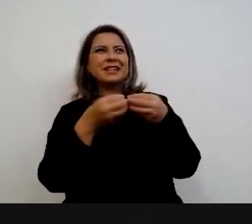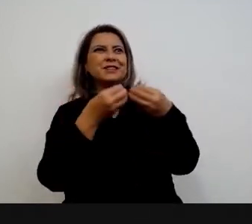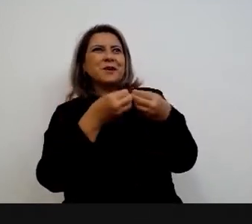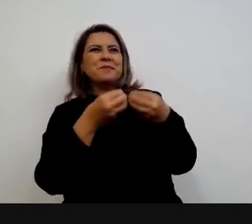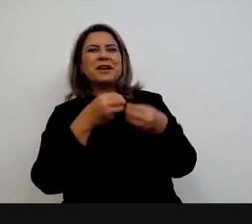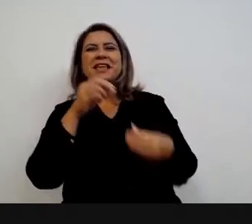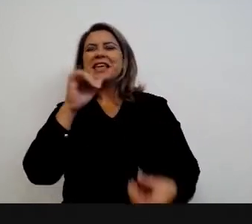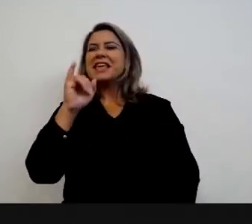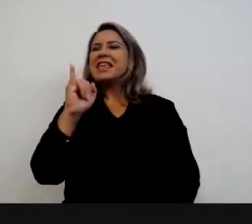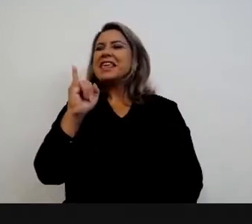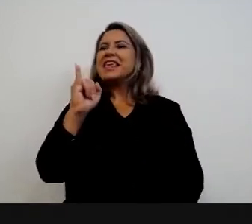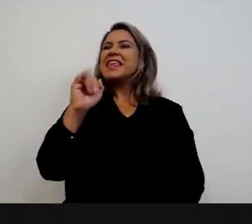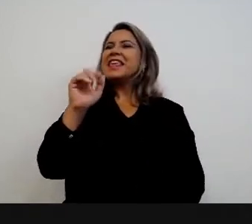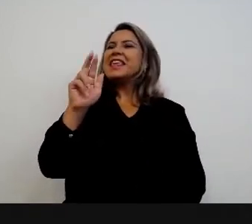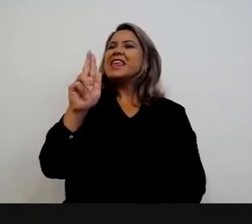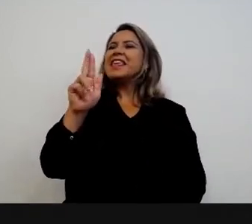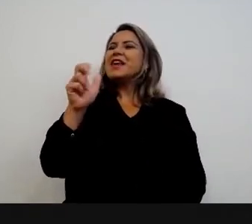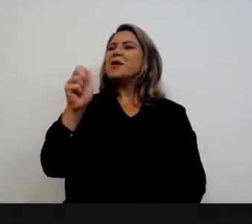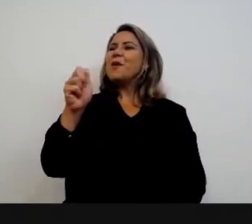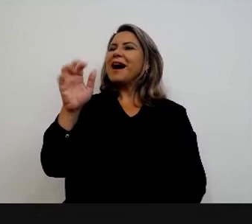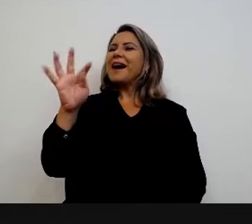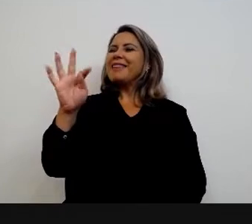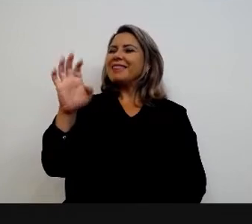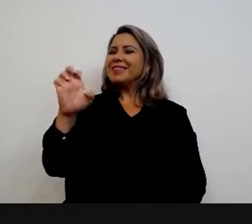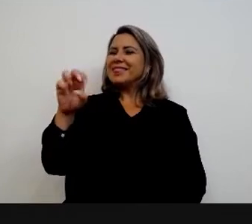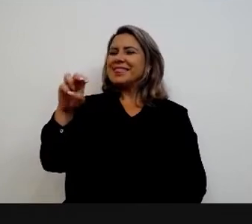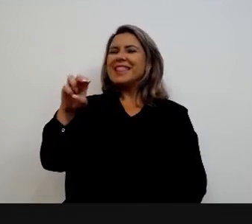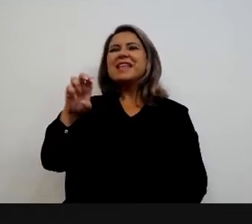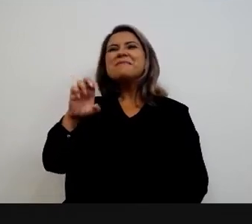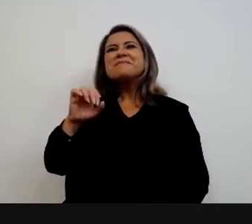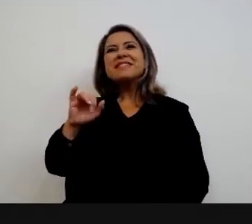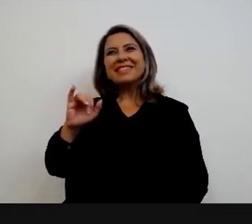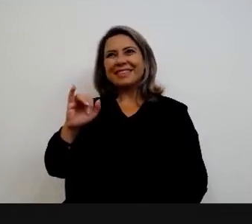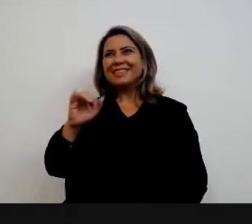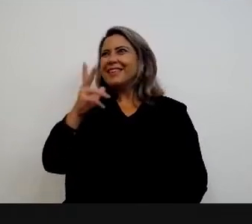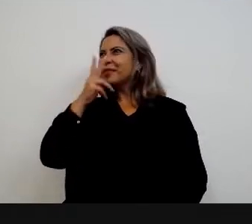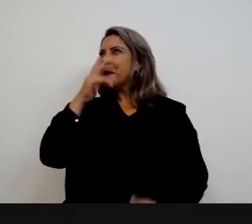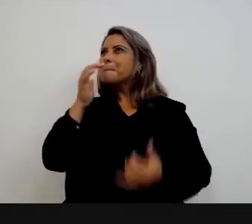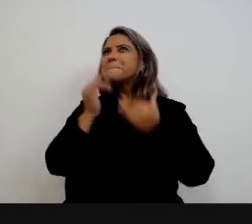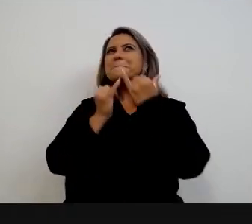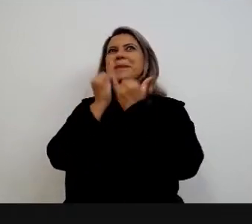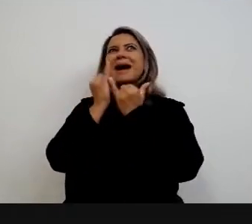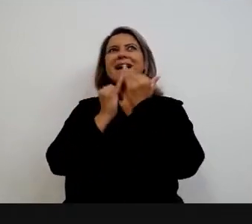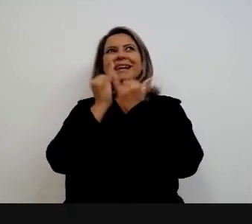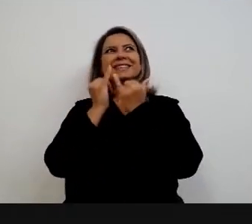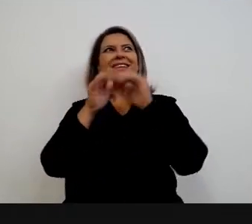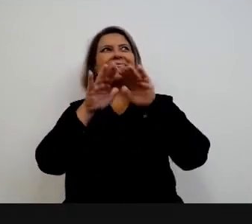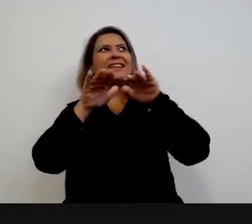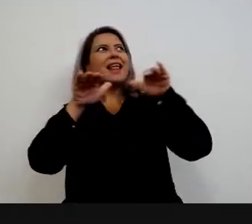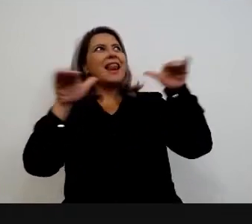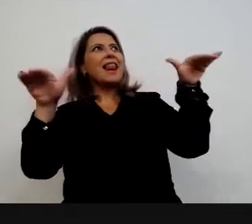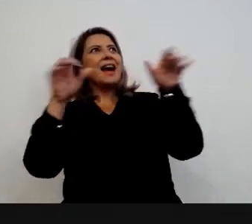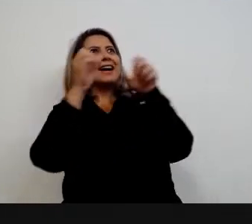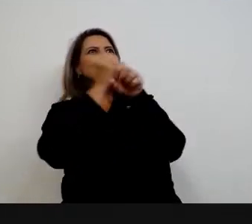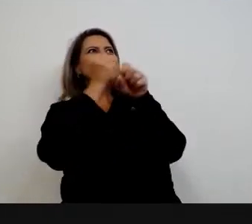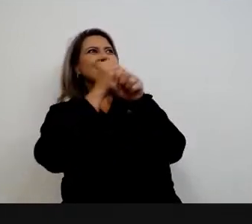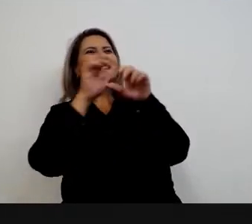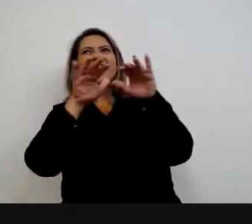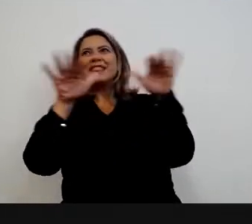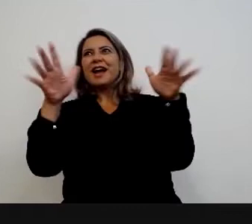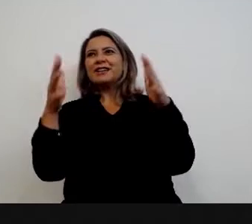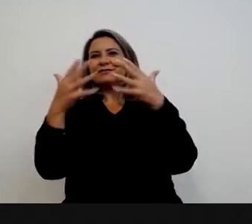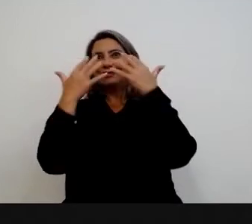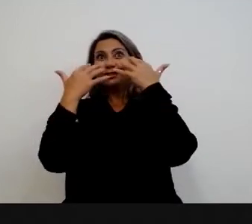o... É quase um shopping. Ele compara essas instalações com um shopping. Eu acho que são as instalações mais